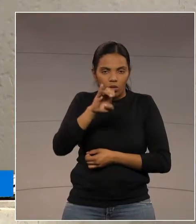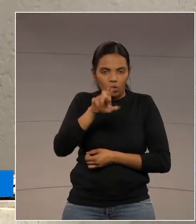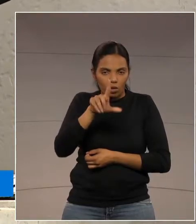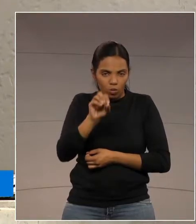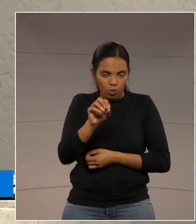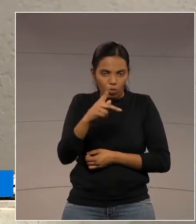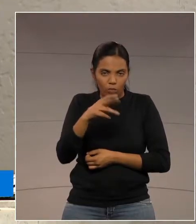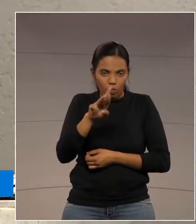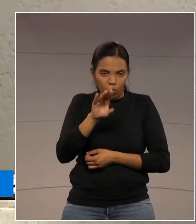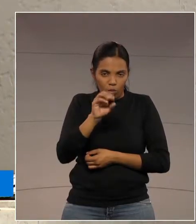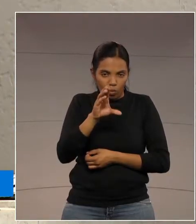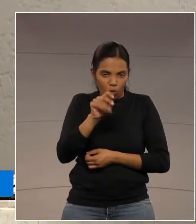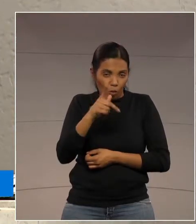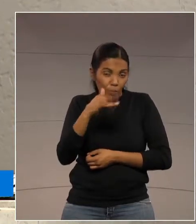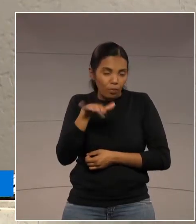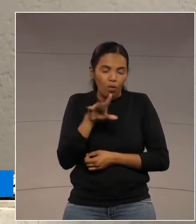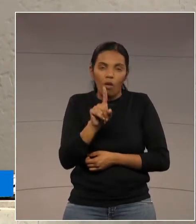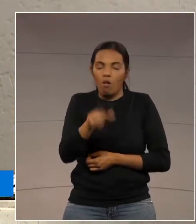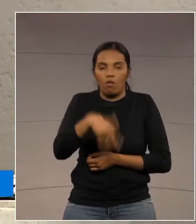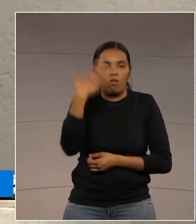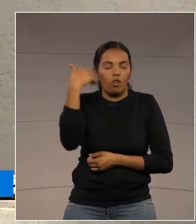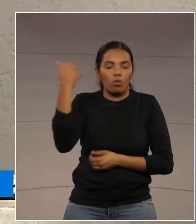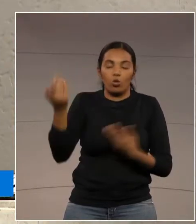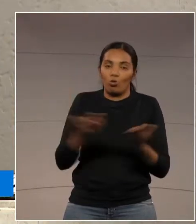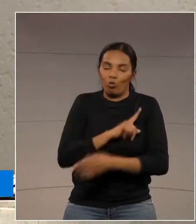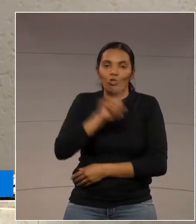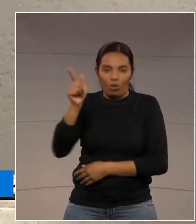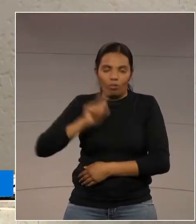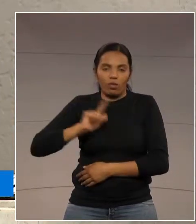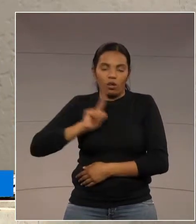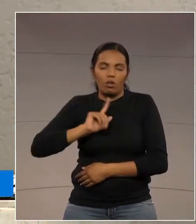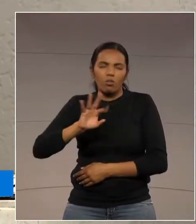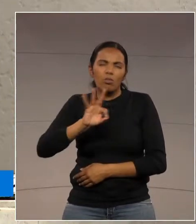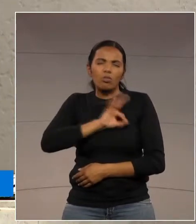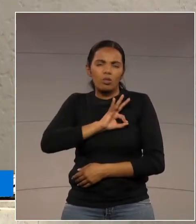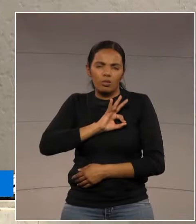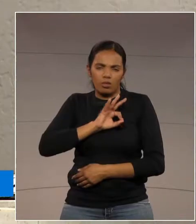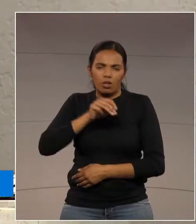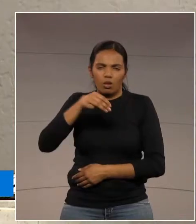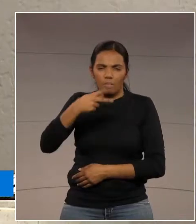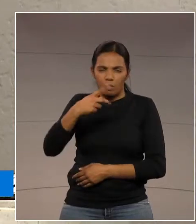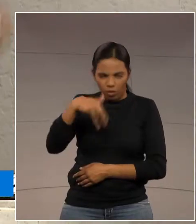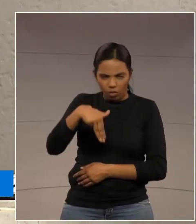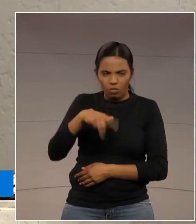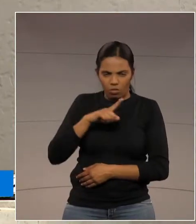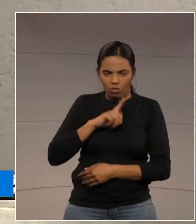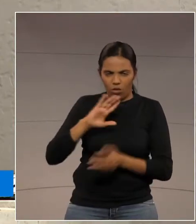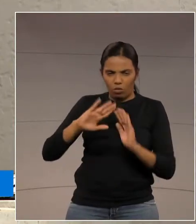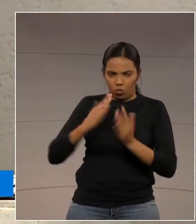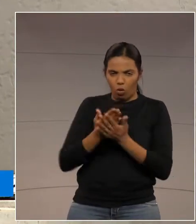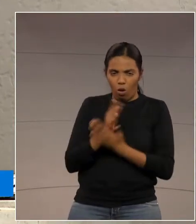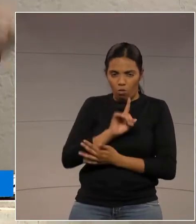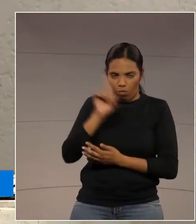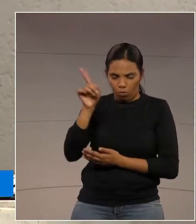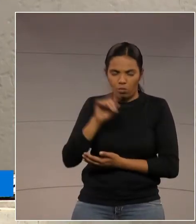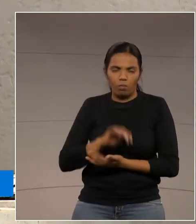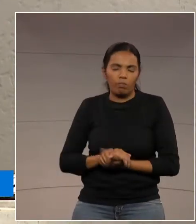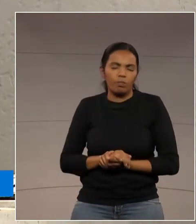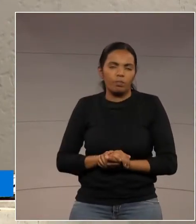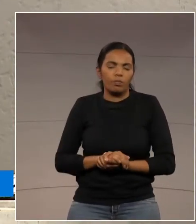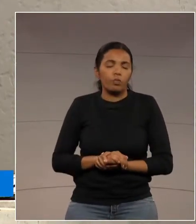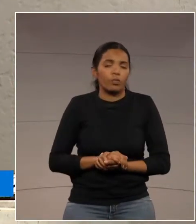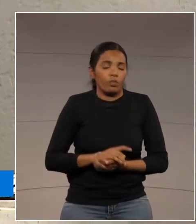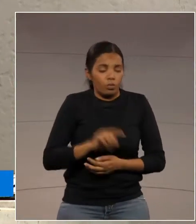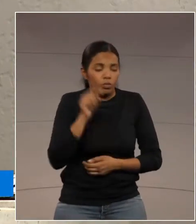é um grande sucesso, o colégio hoje. É o terceiro colégio da Polícia Militar. Muito bem, este projeto, ele fala da